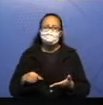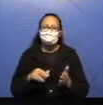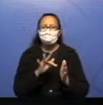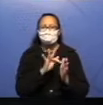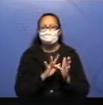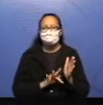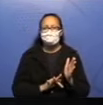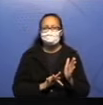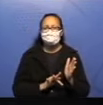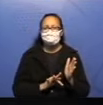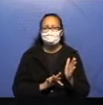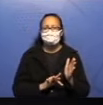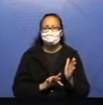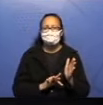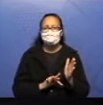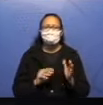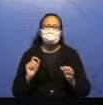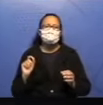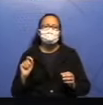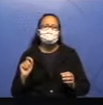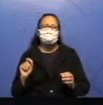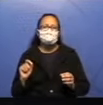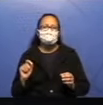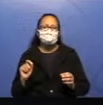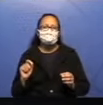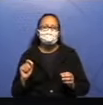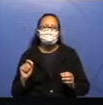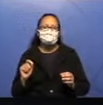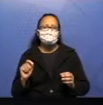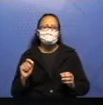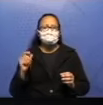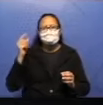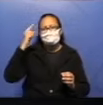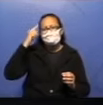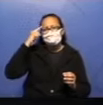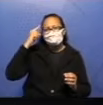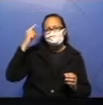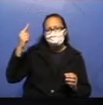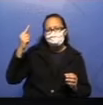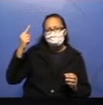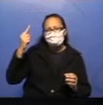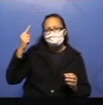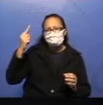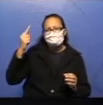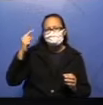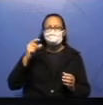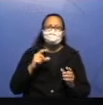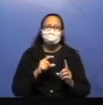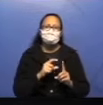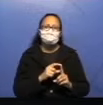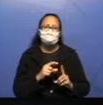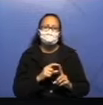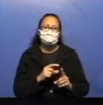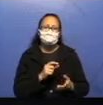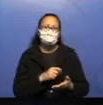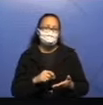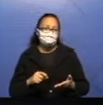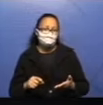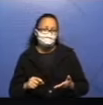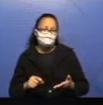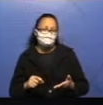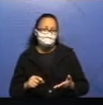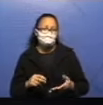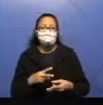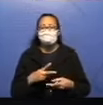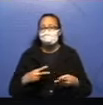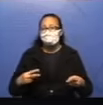Produção de texto é colocar as ideias por meio de palavras escritas sobre um assunto que aconteceu. Ou seja, real.